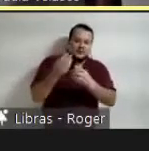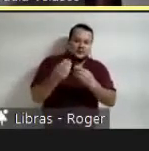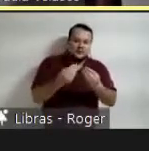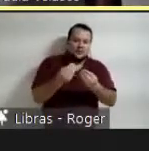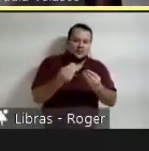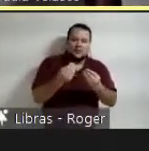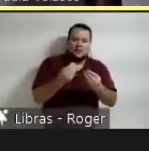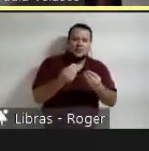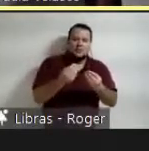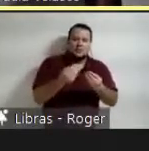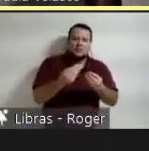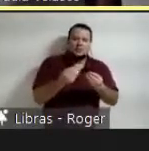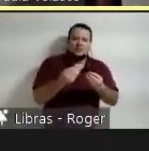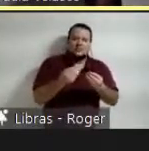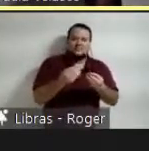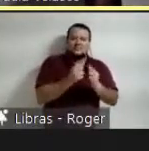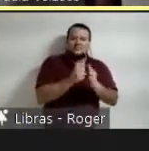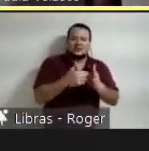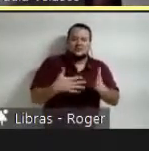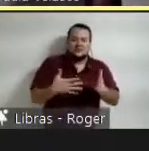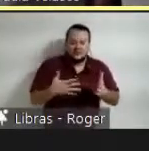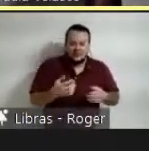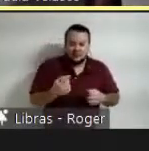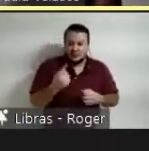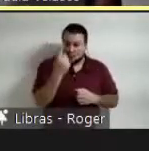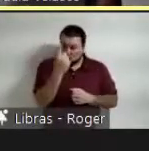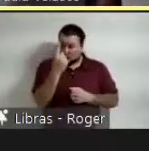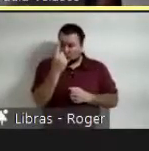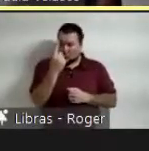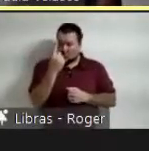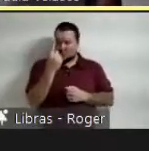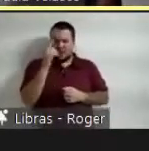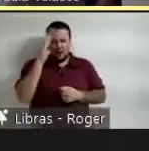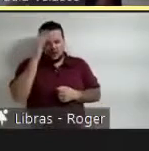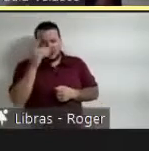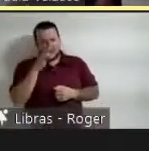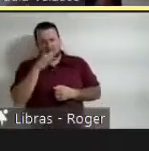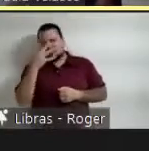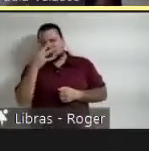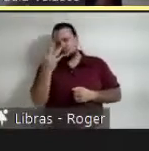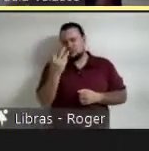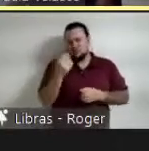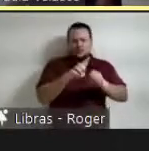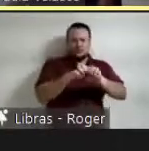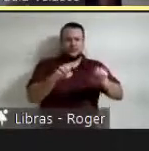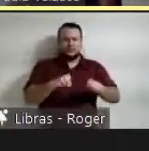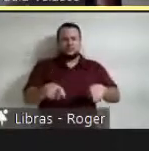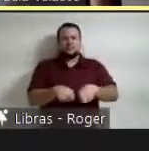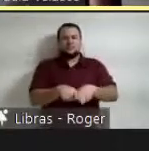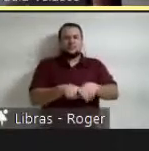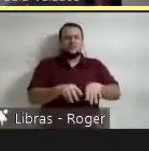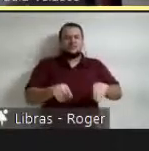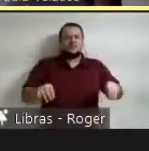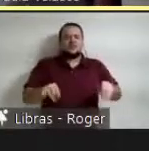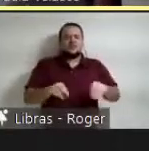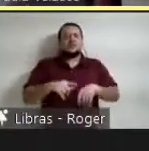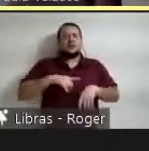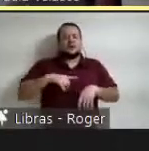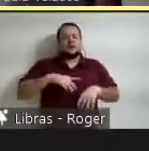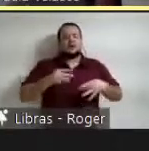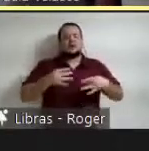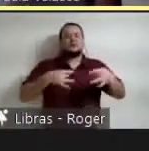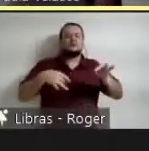estrutura o piso e o cielo expandindo os niveis de flexibilidade desta planta. De uma maneira contemporânea se dá resposta aos novos